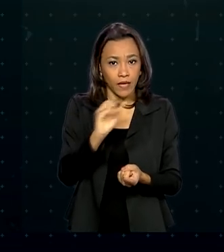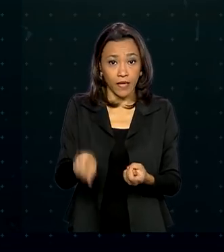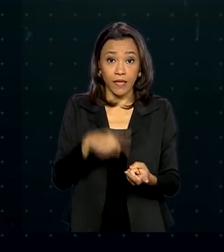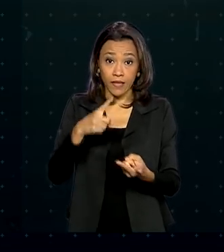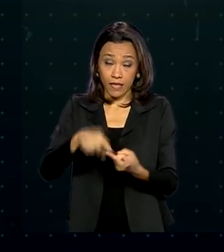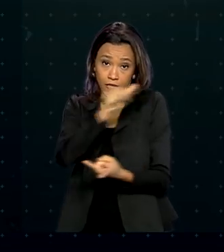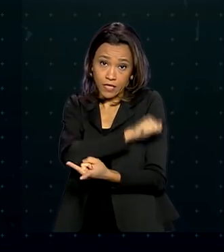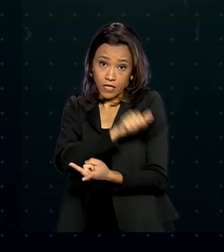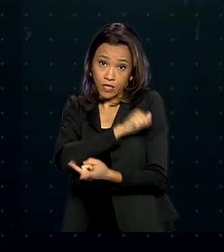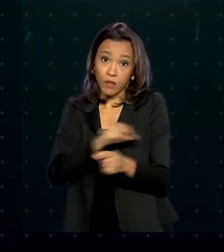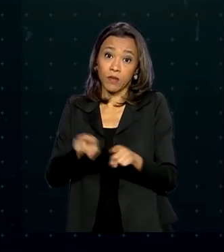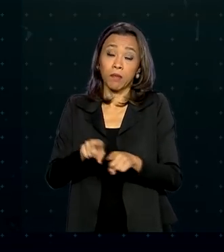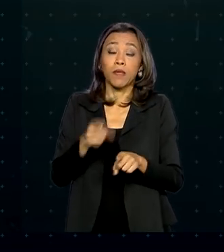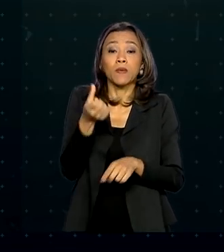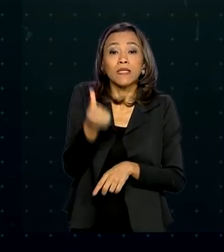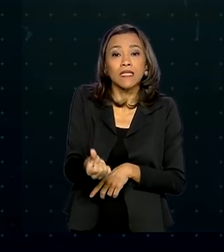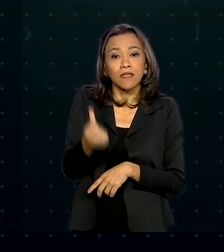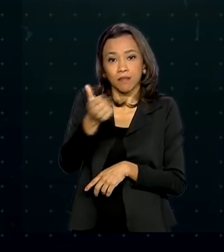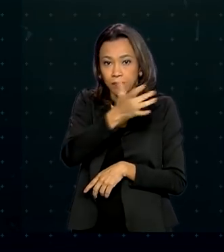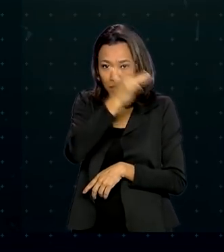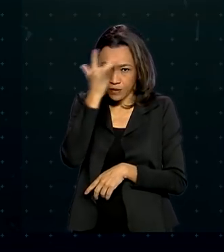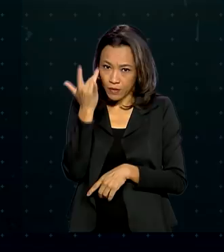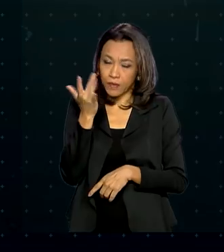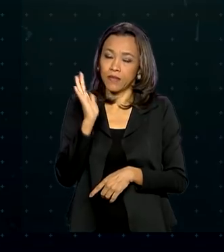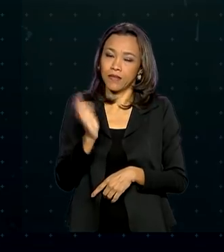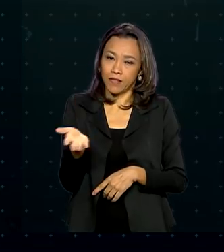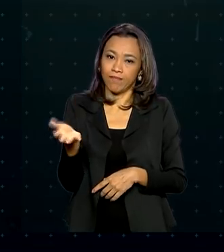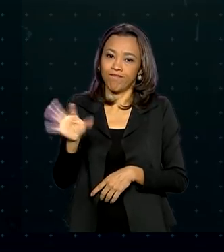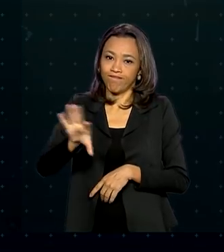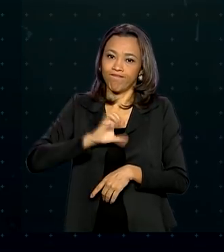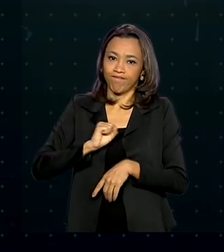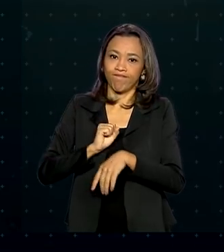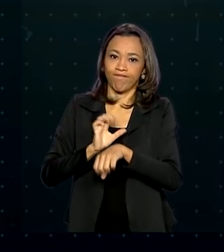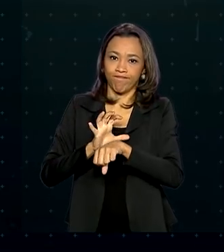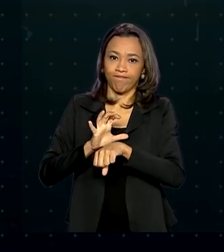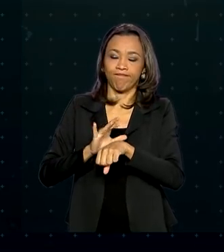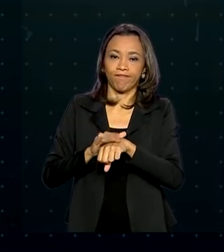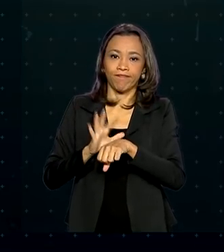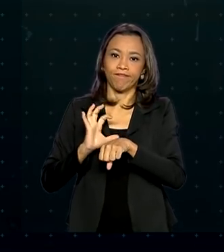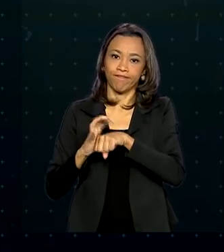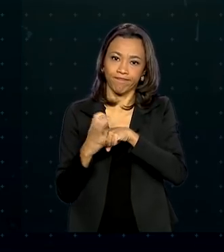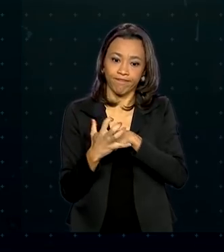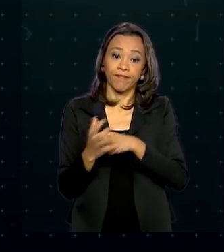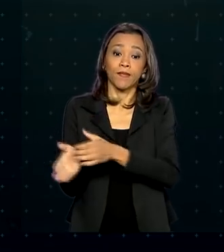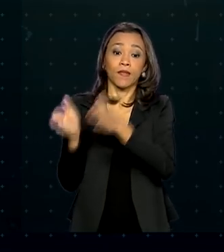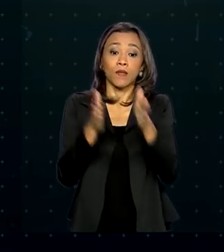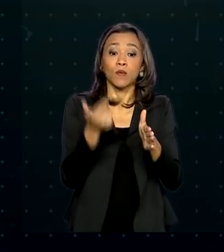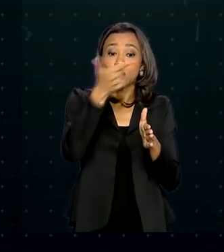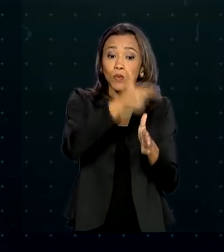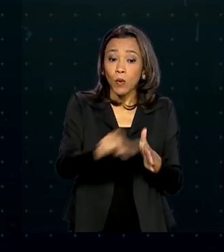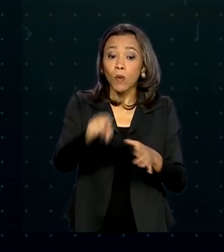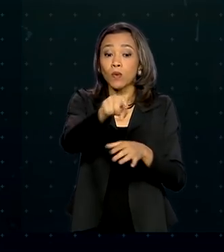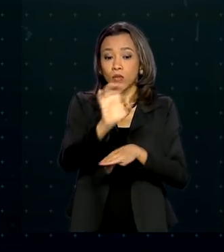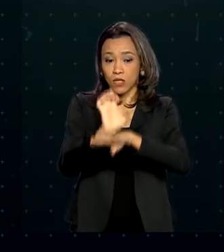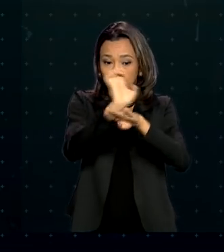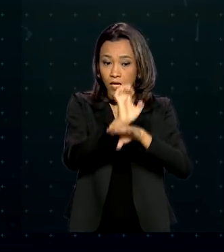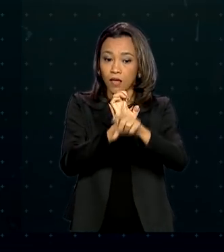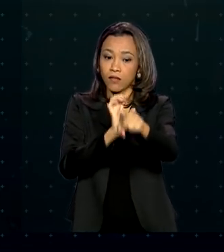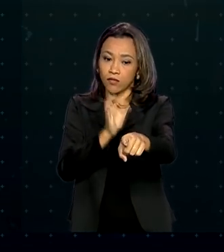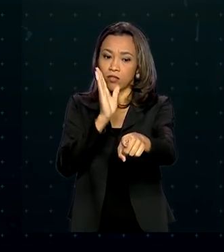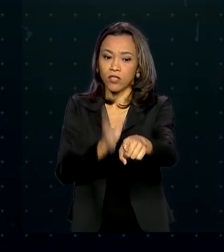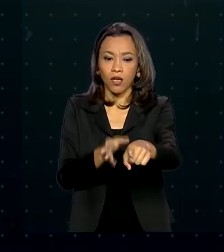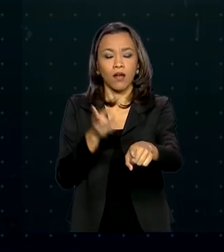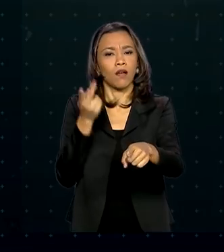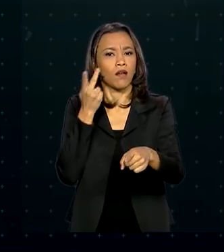e Rio de Janeiro, com seis pessoas vítimas de coronavírus. Os dois estados também lideram os casos confirmados,